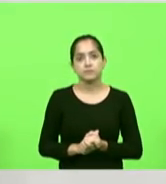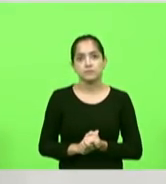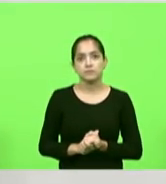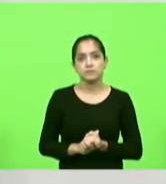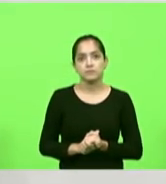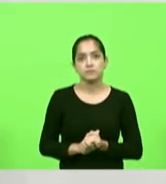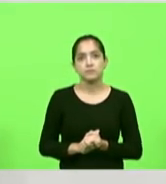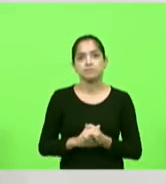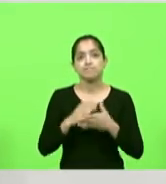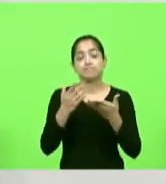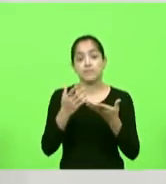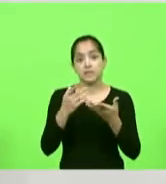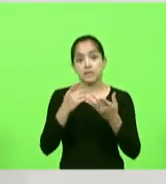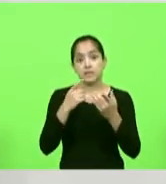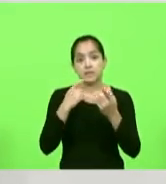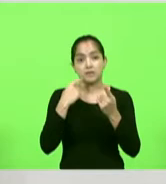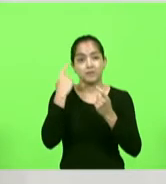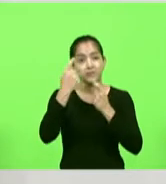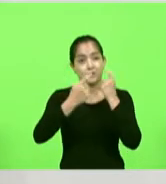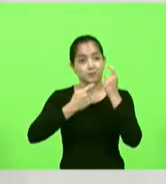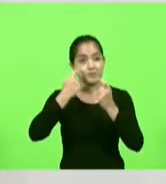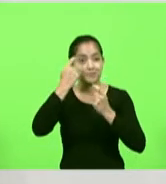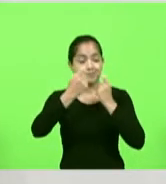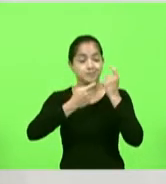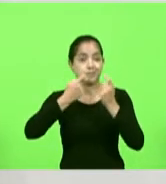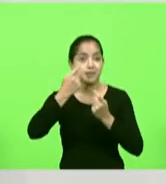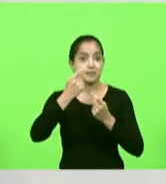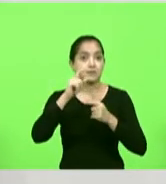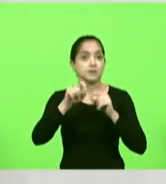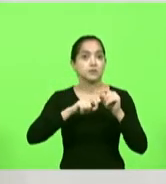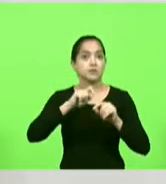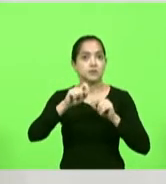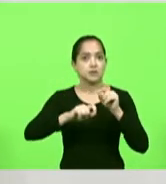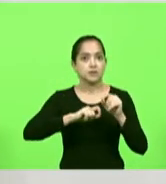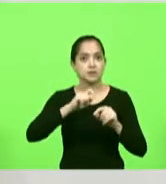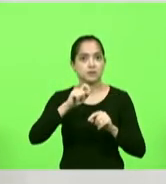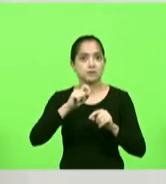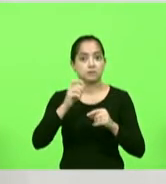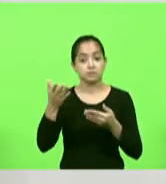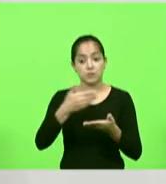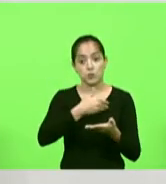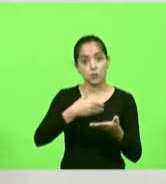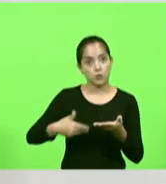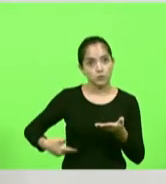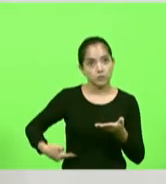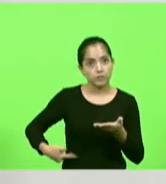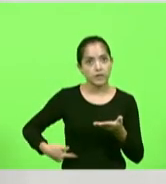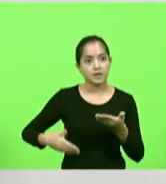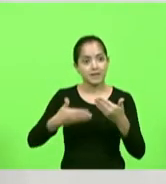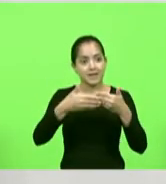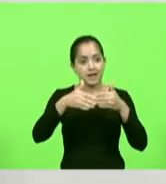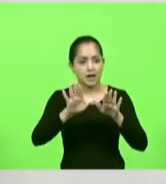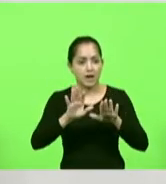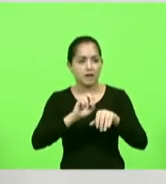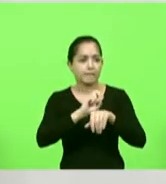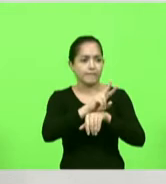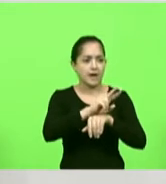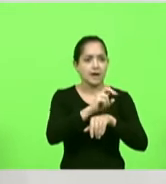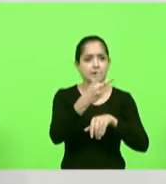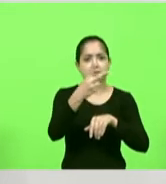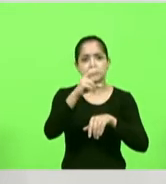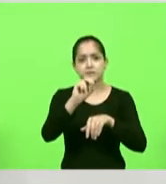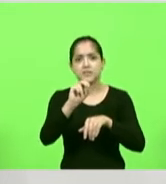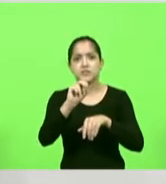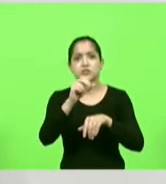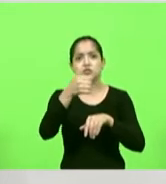A minha preocupação é que, a todo instante, a gente está ouvindo que o governo está abrindo 10 leitos, 20 leitos de UTI,